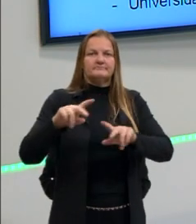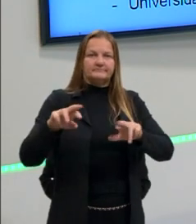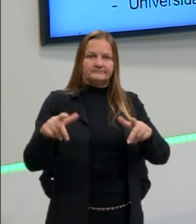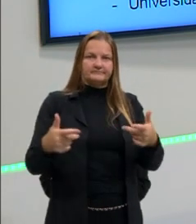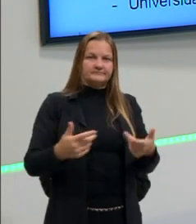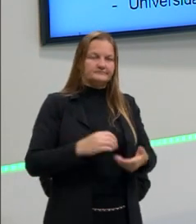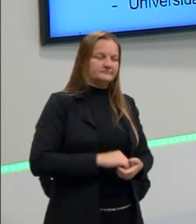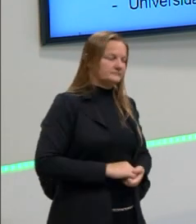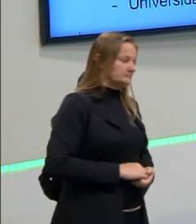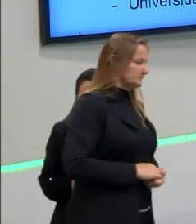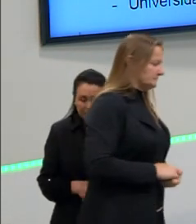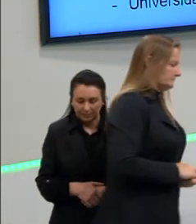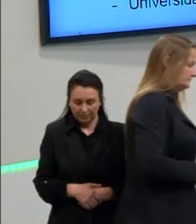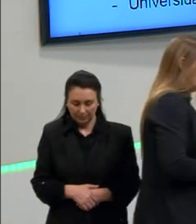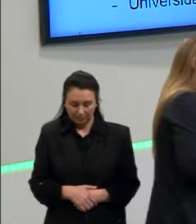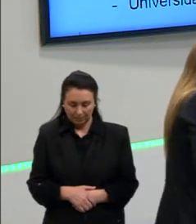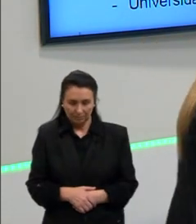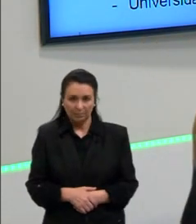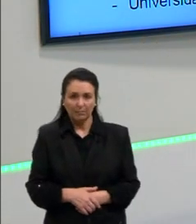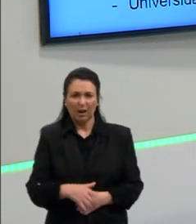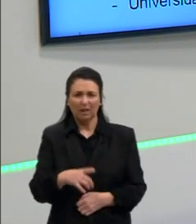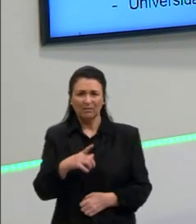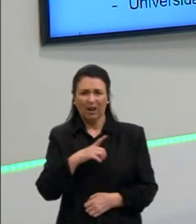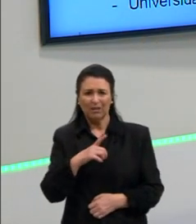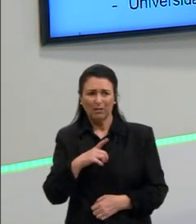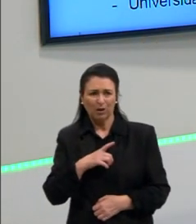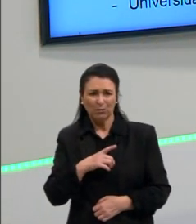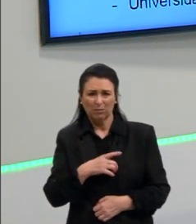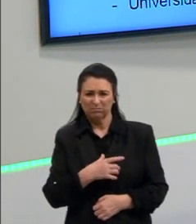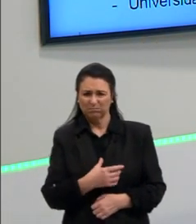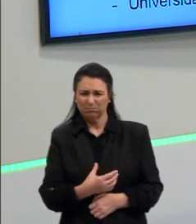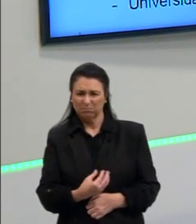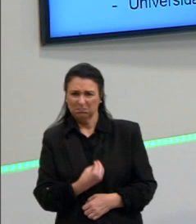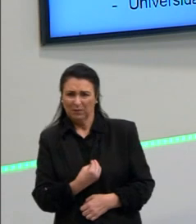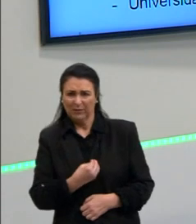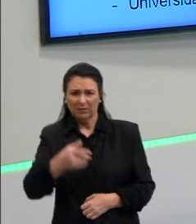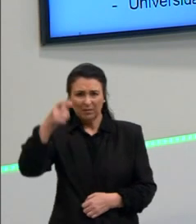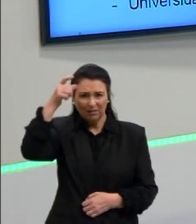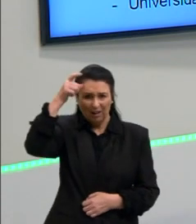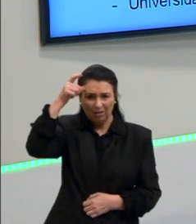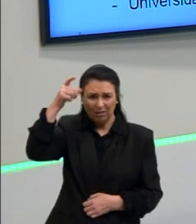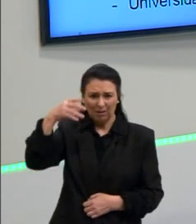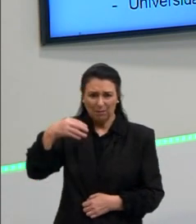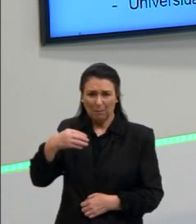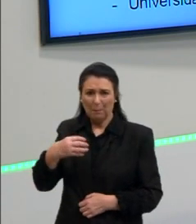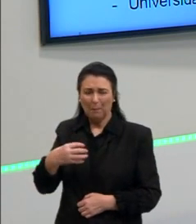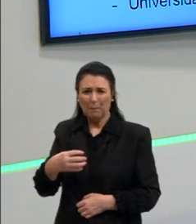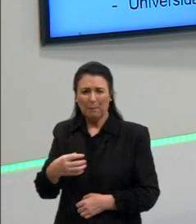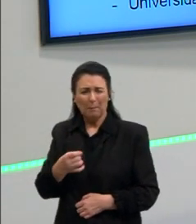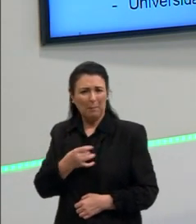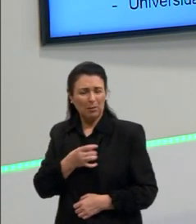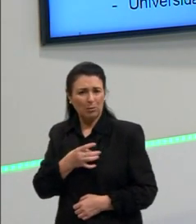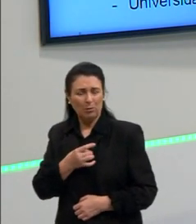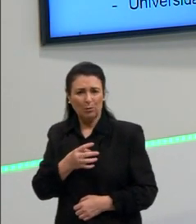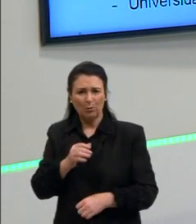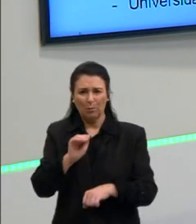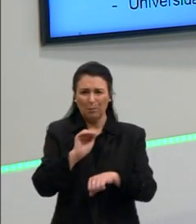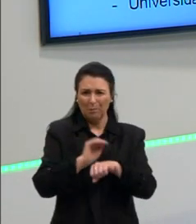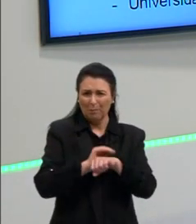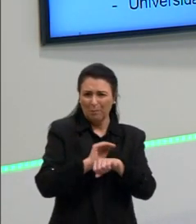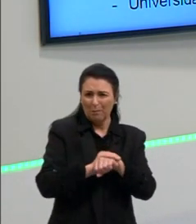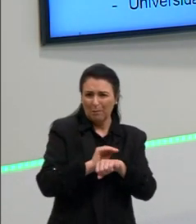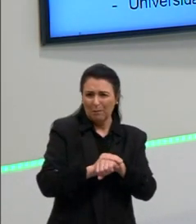presença maior do diabo na mentalidade das pessoas, o medo do pecado, a culpa cristã. E também vai ser